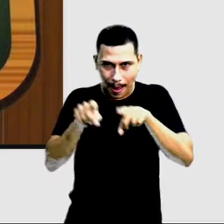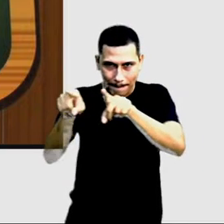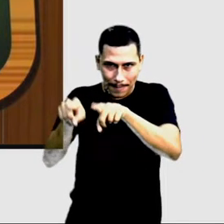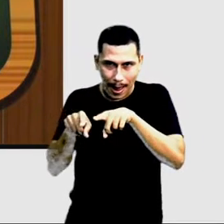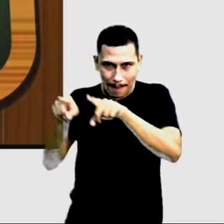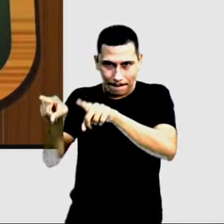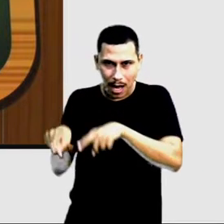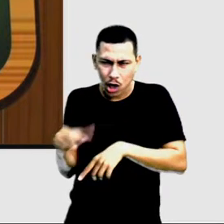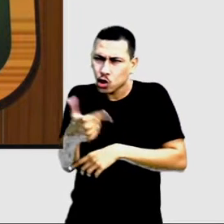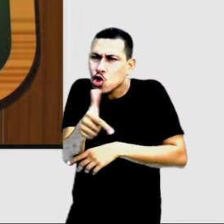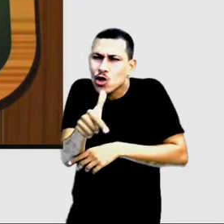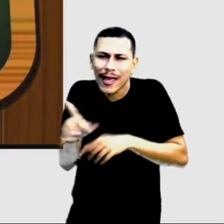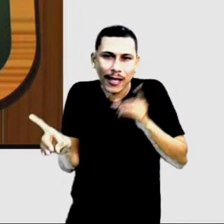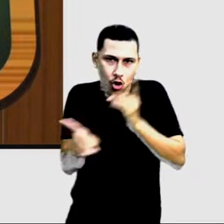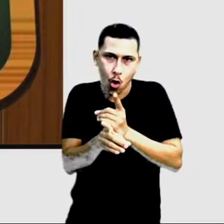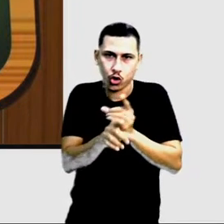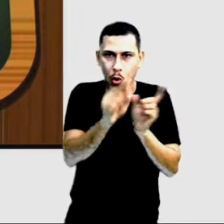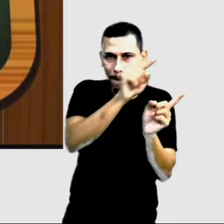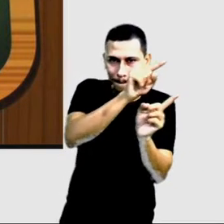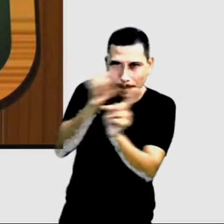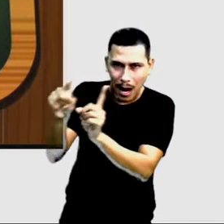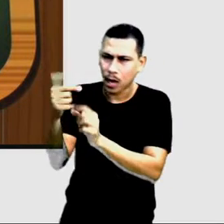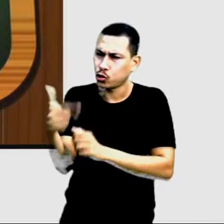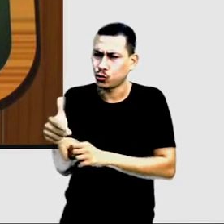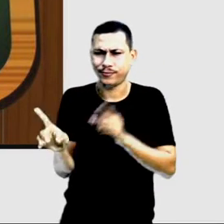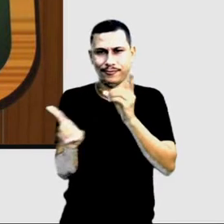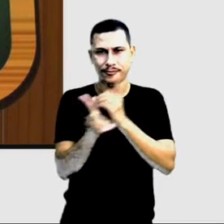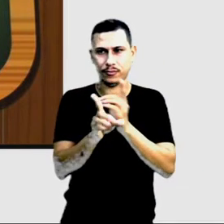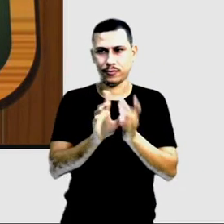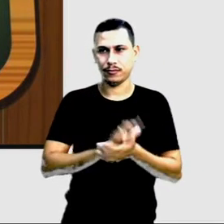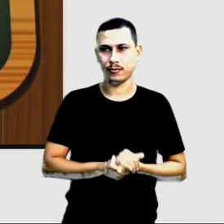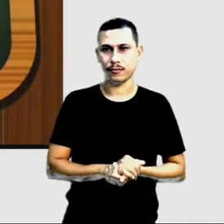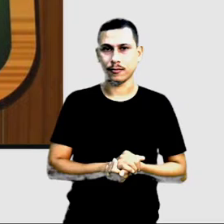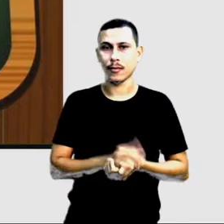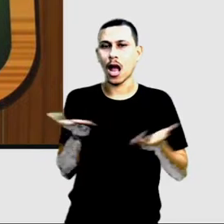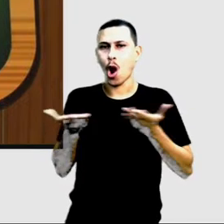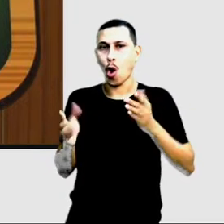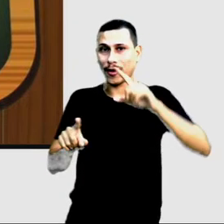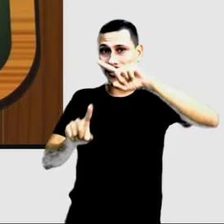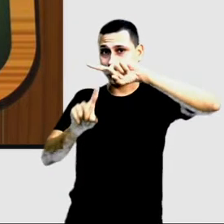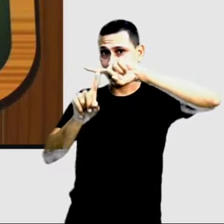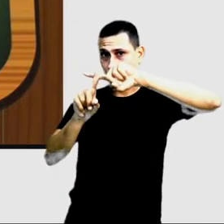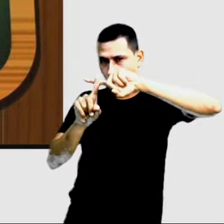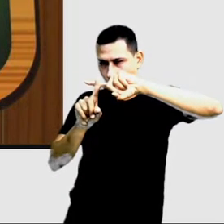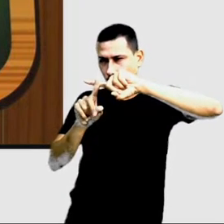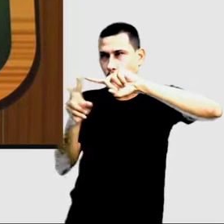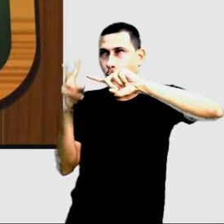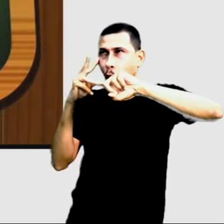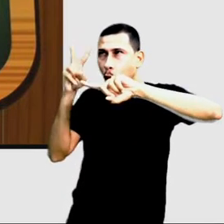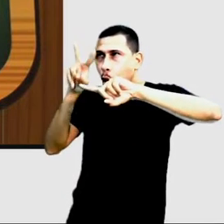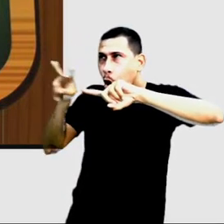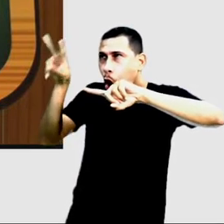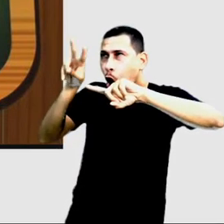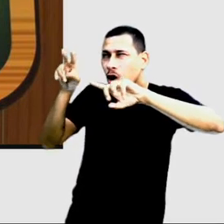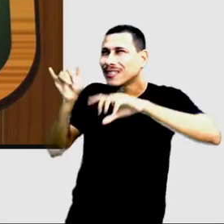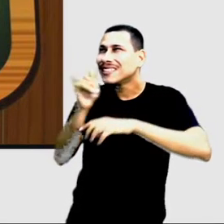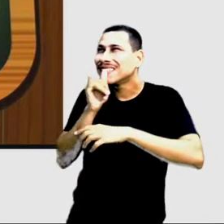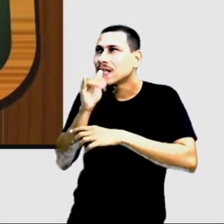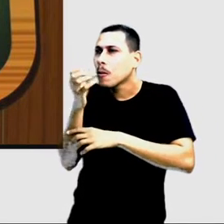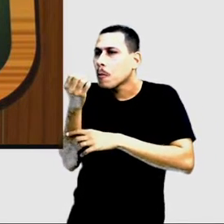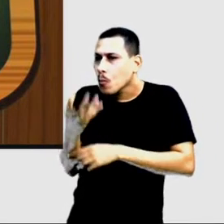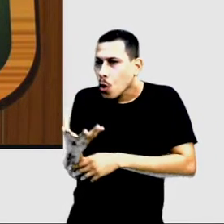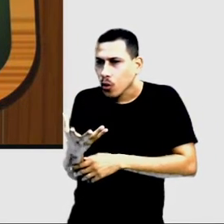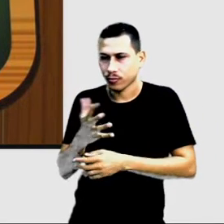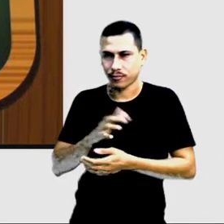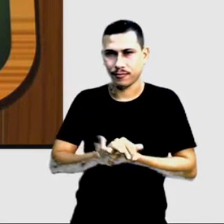comum. E nunca irão se cruzar. Essa cruz é um bom exemplo para retas perpendiculares.